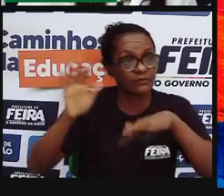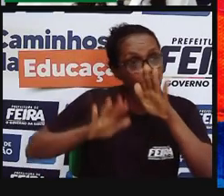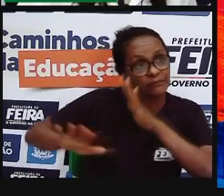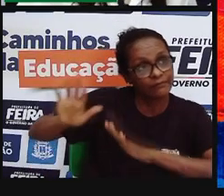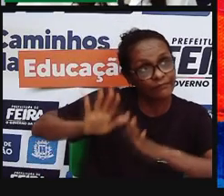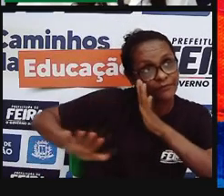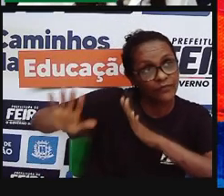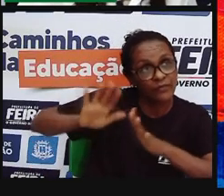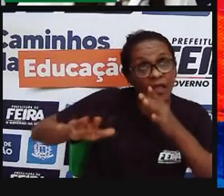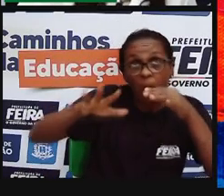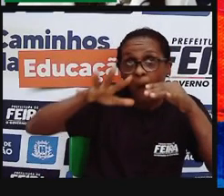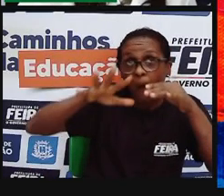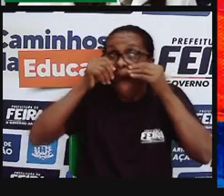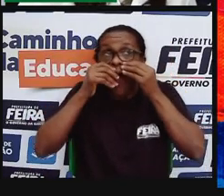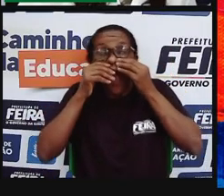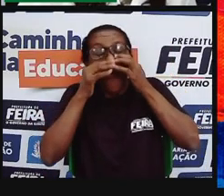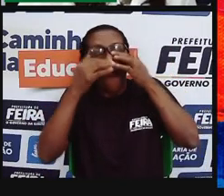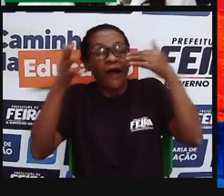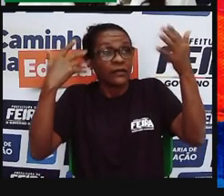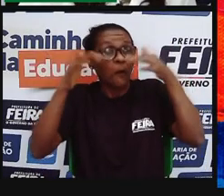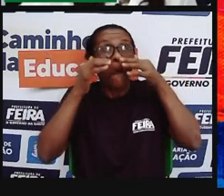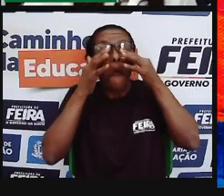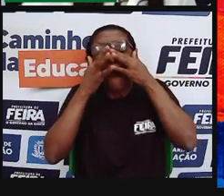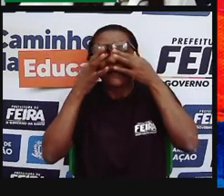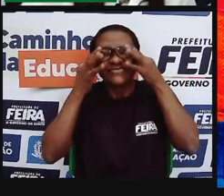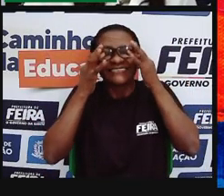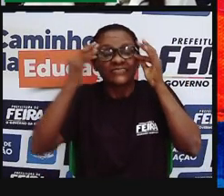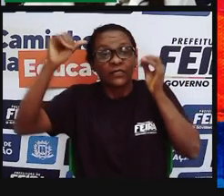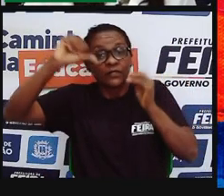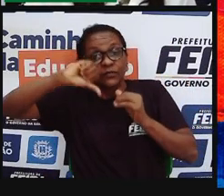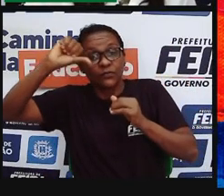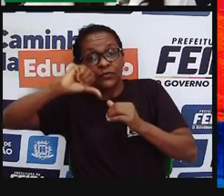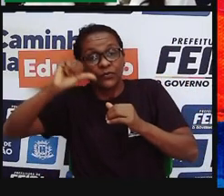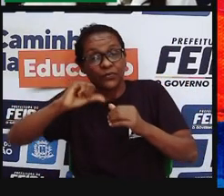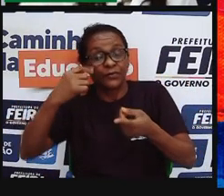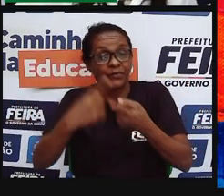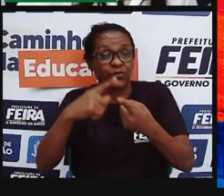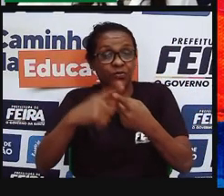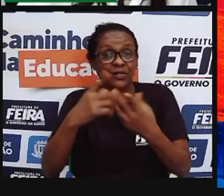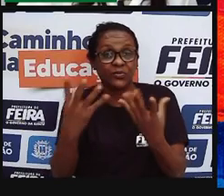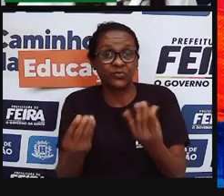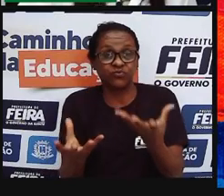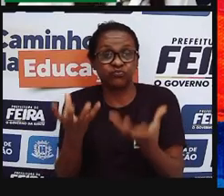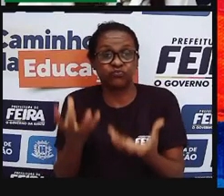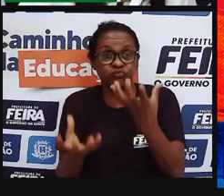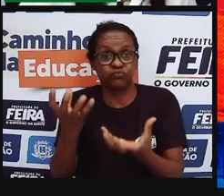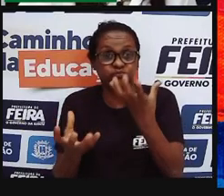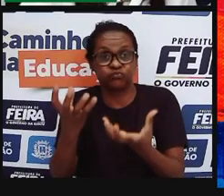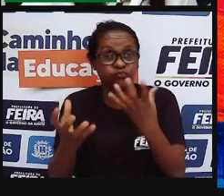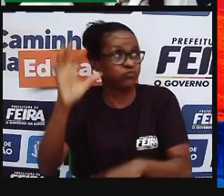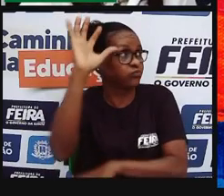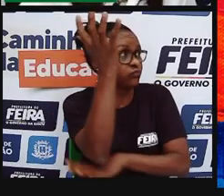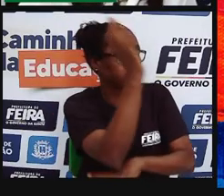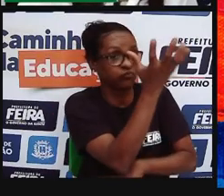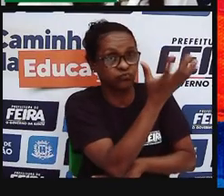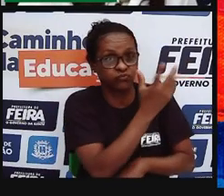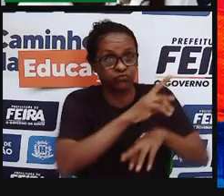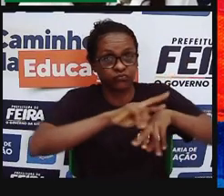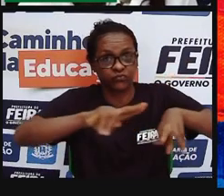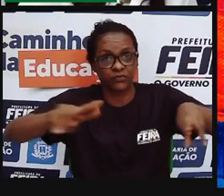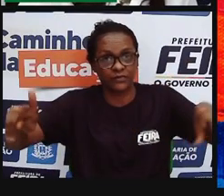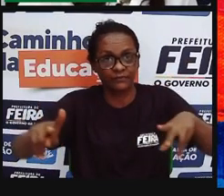que arde nos olhos, qual é essa fumaça que arde nos olhos? A fumaça das queimadas, né? O nosso país, principalmente nesses